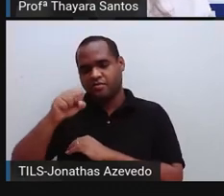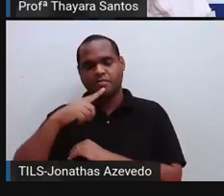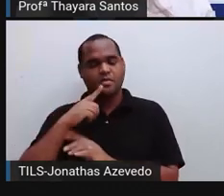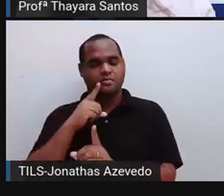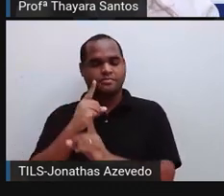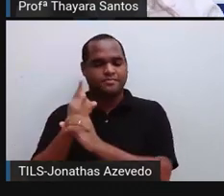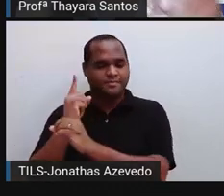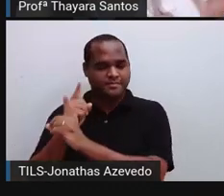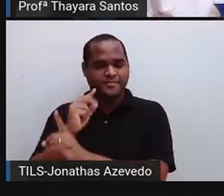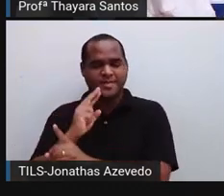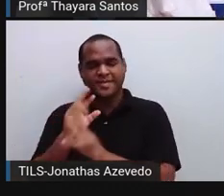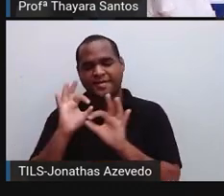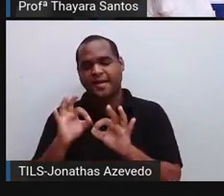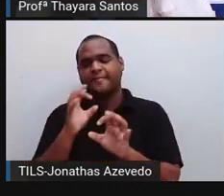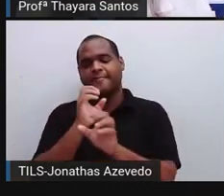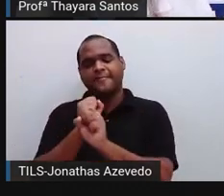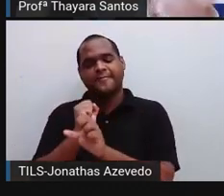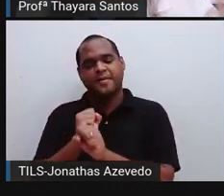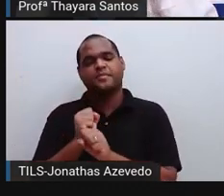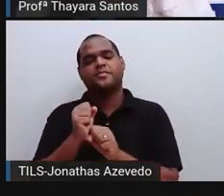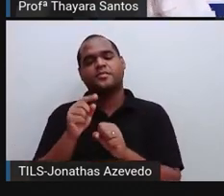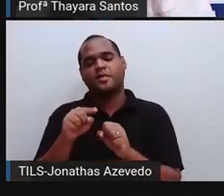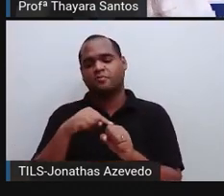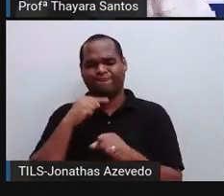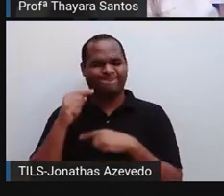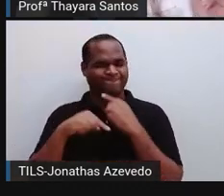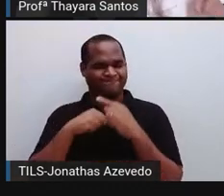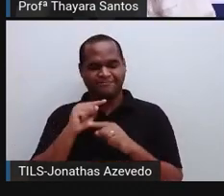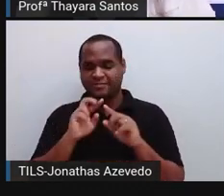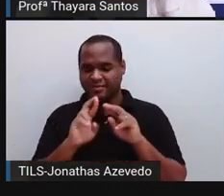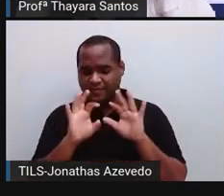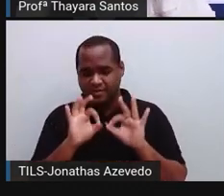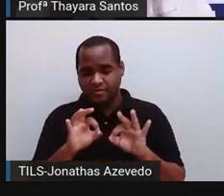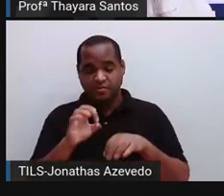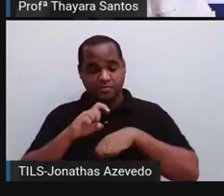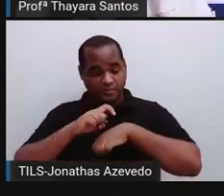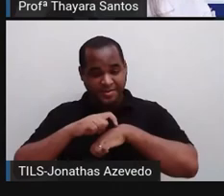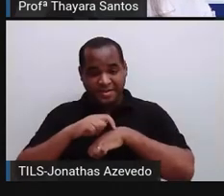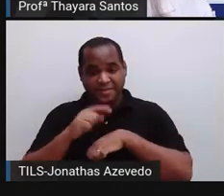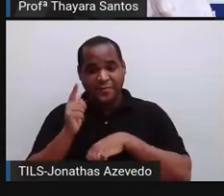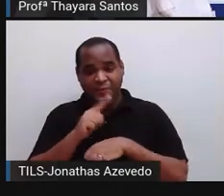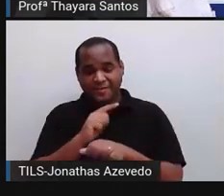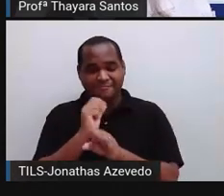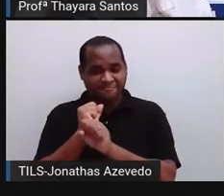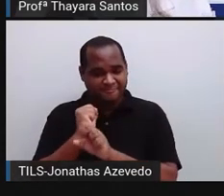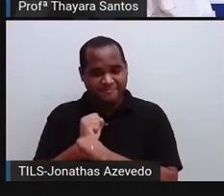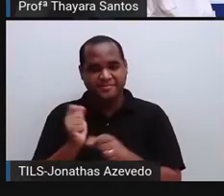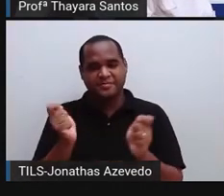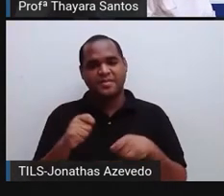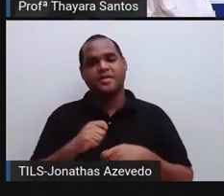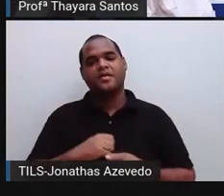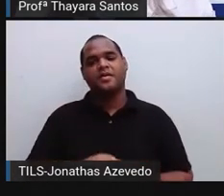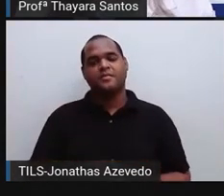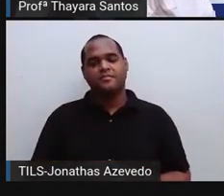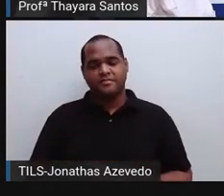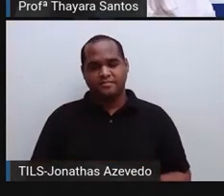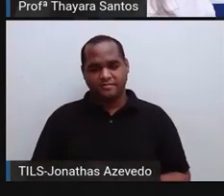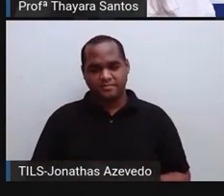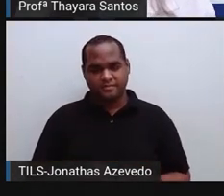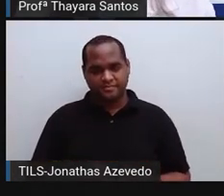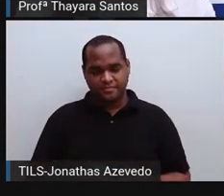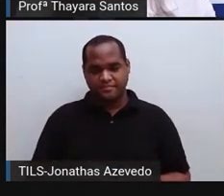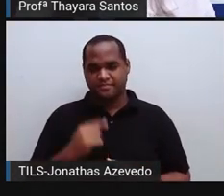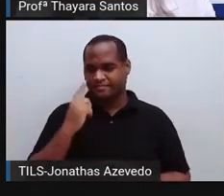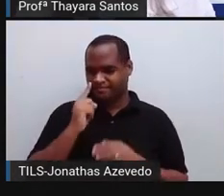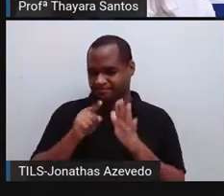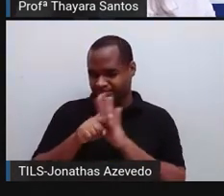e vocês vão acumulando pontos conforme vocês vão acertando as questões e o tempo também conta muito. vamos fazer a